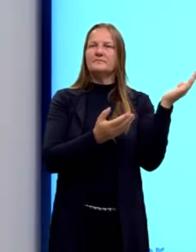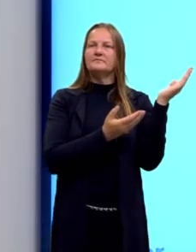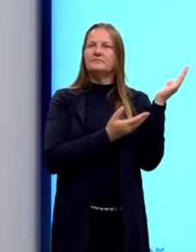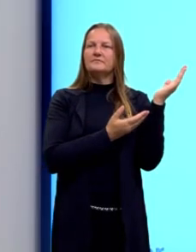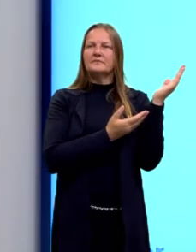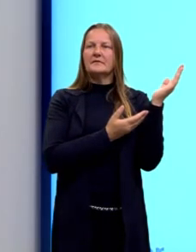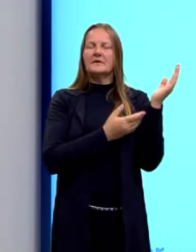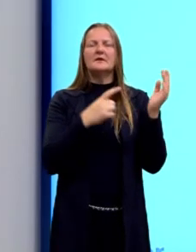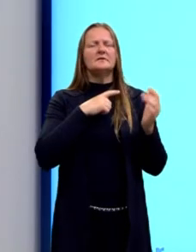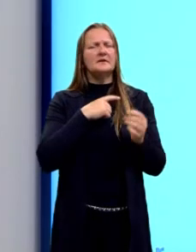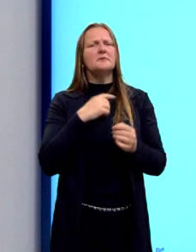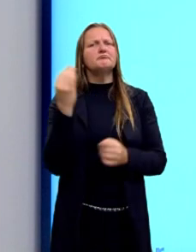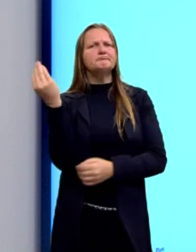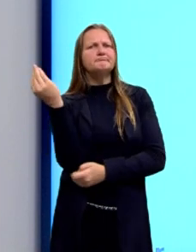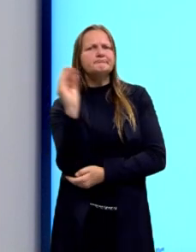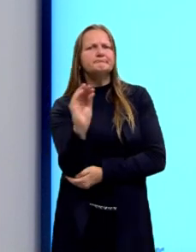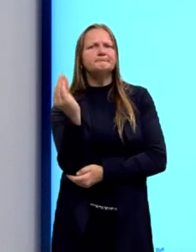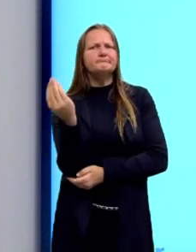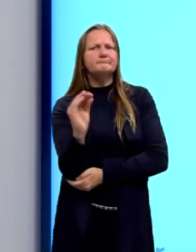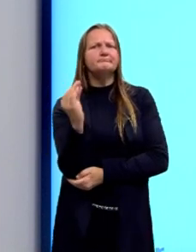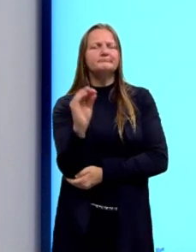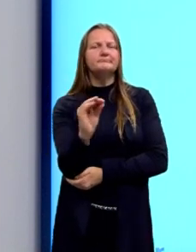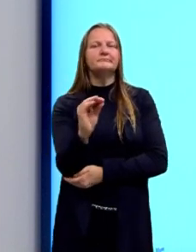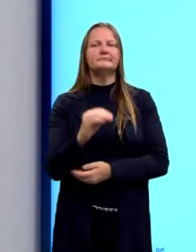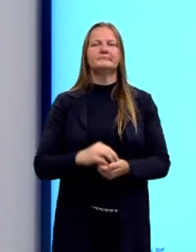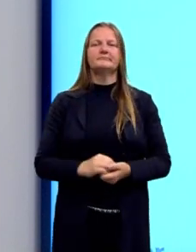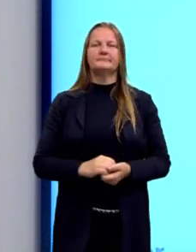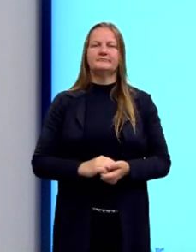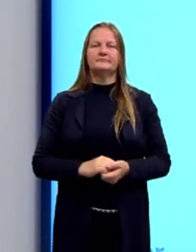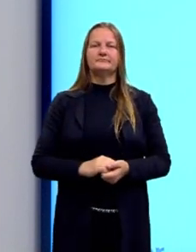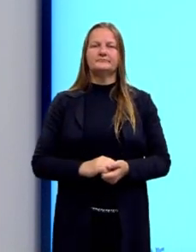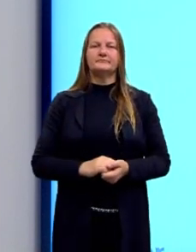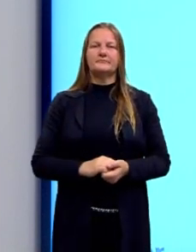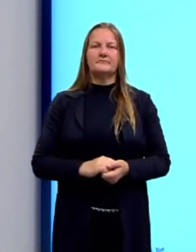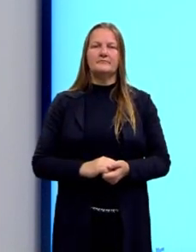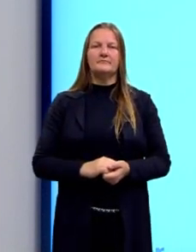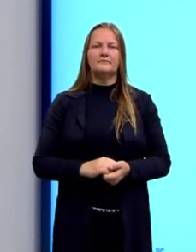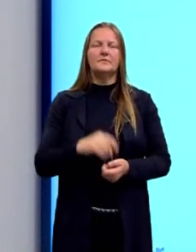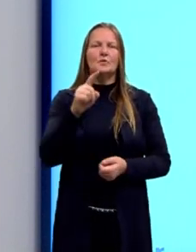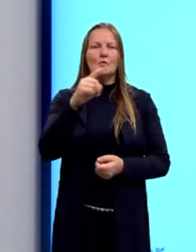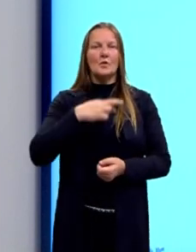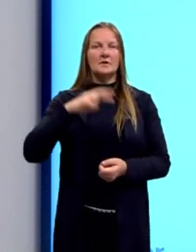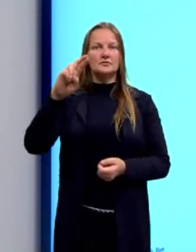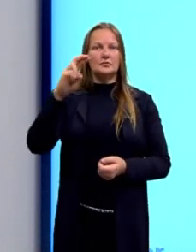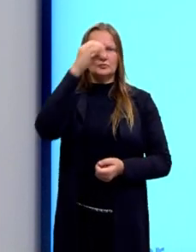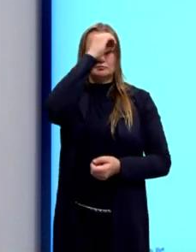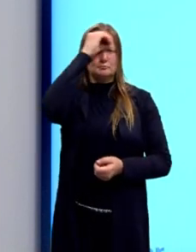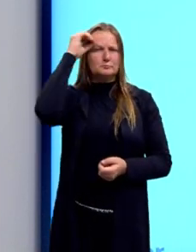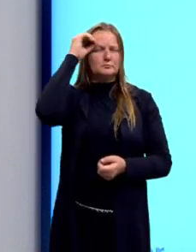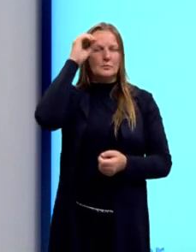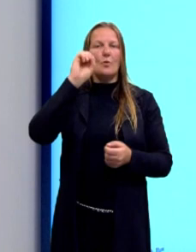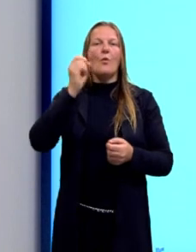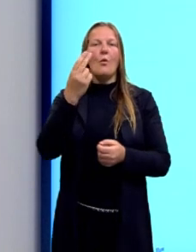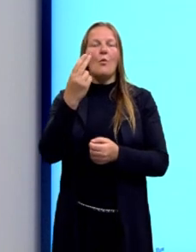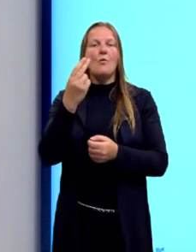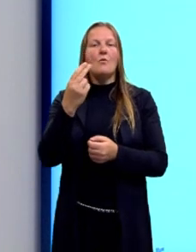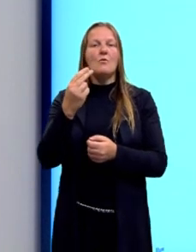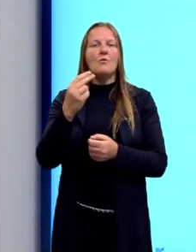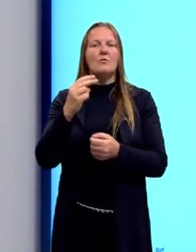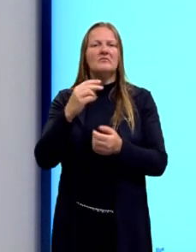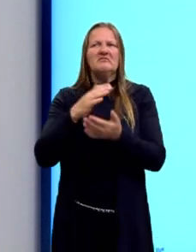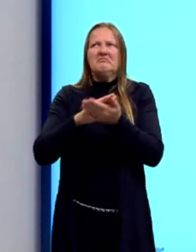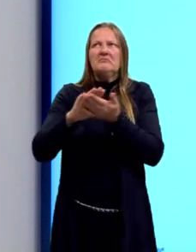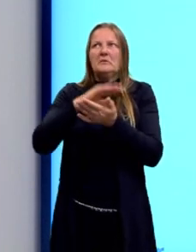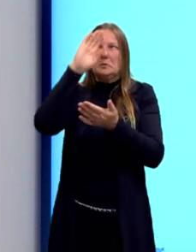aqui já tem coisas postas, já tem elementos postos. Ou você é religioso alienado ou um ateu esclarecido. Então, já